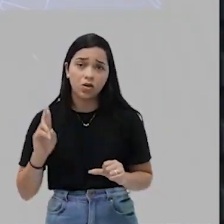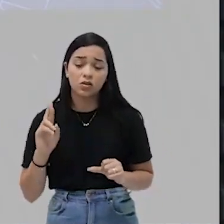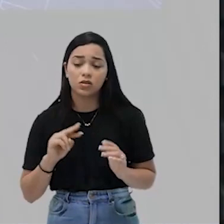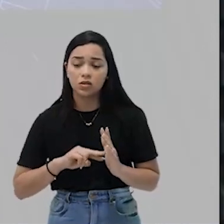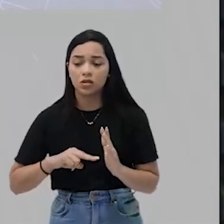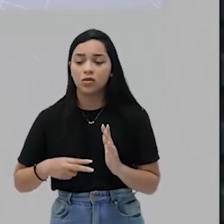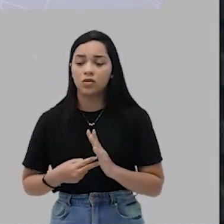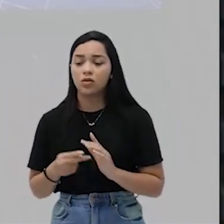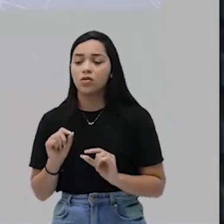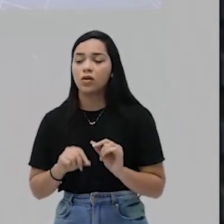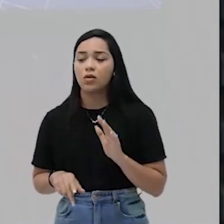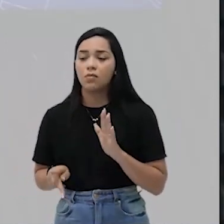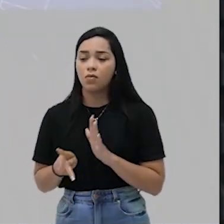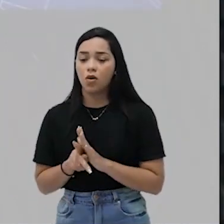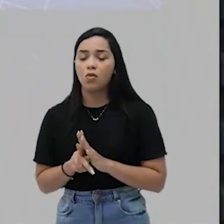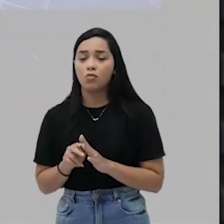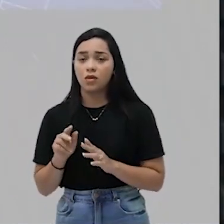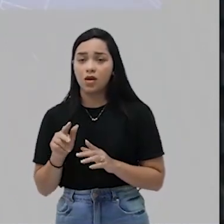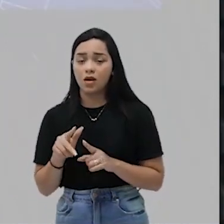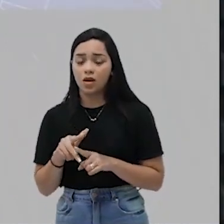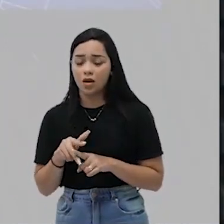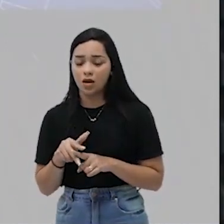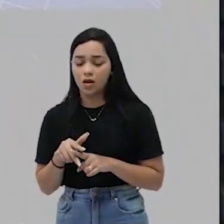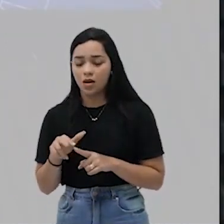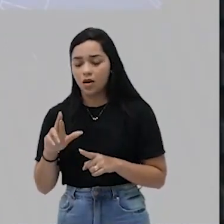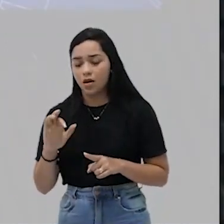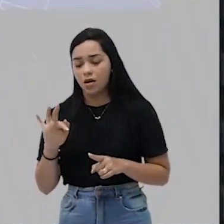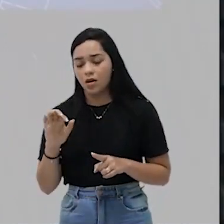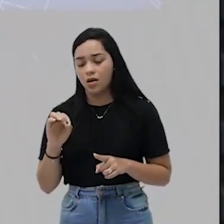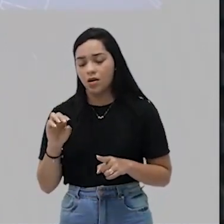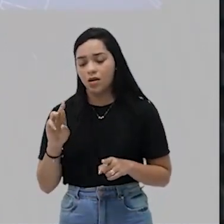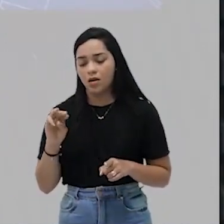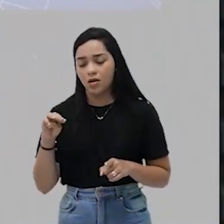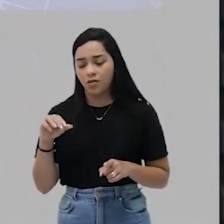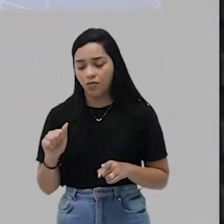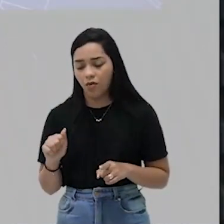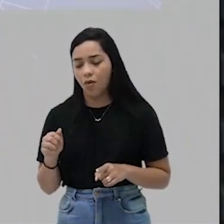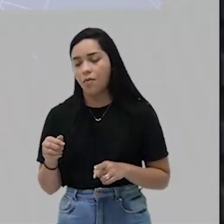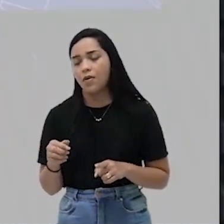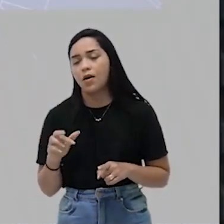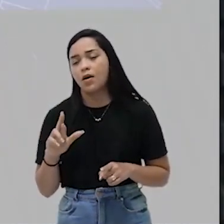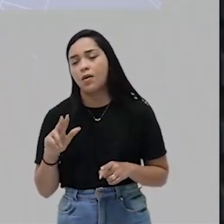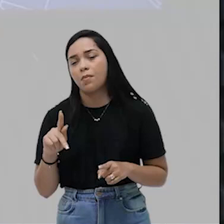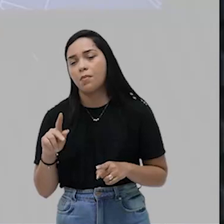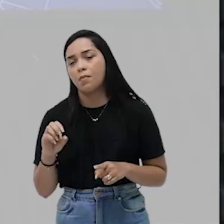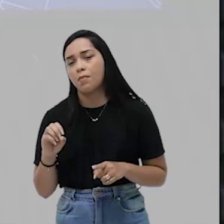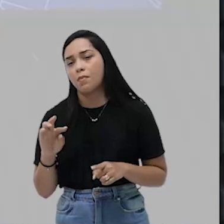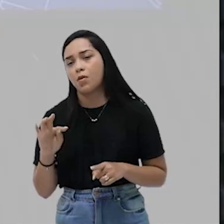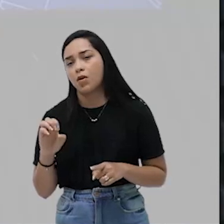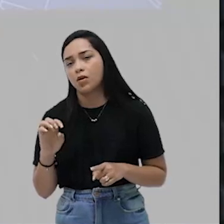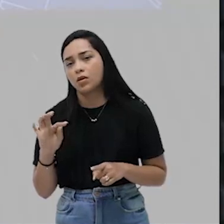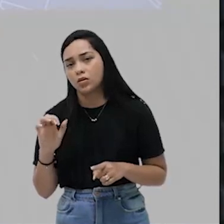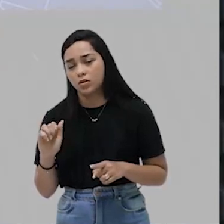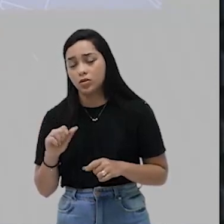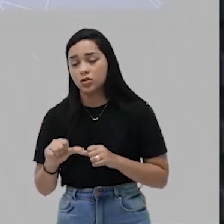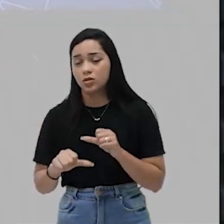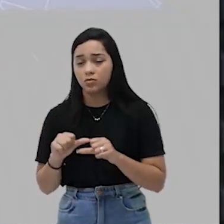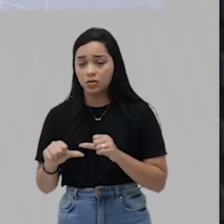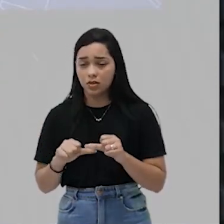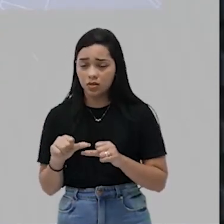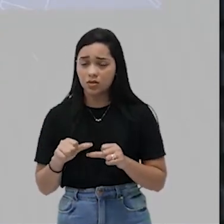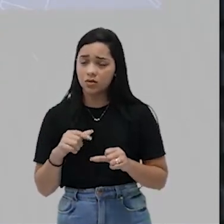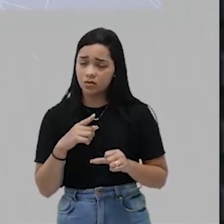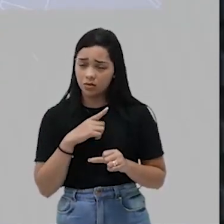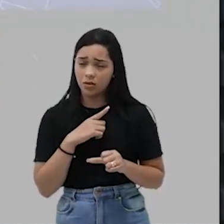Ou seja, é a época da reforma protestante, da contra-reforma. E essa mudança de mentalidade, a partir da reforma